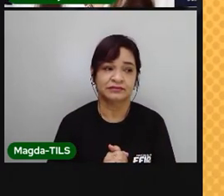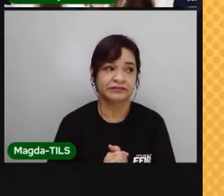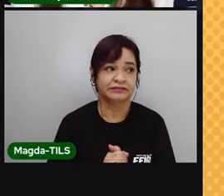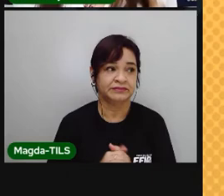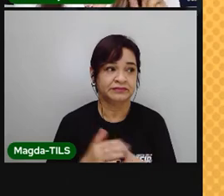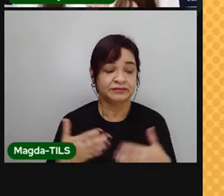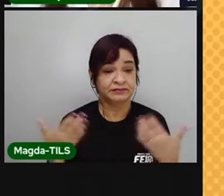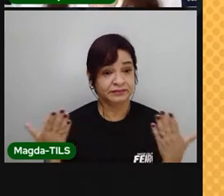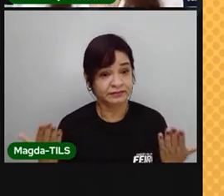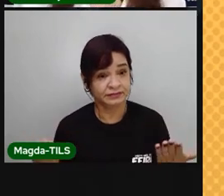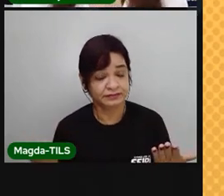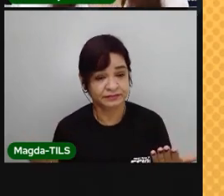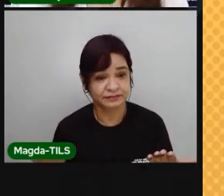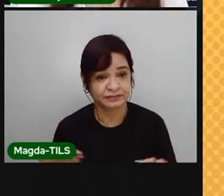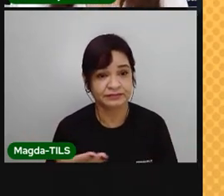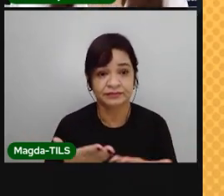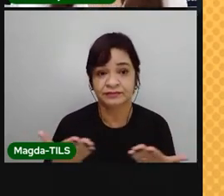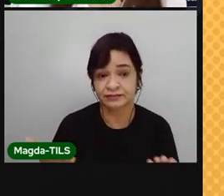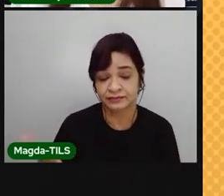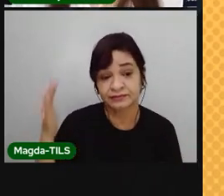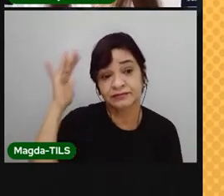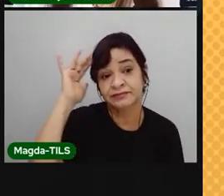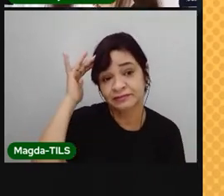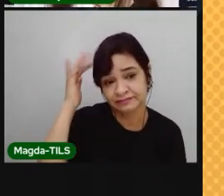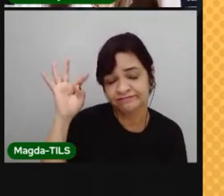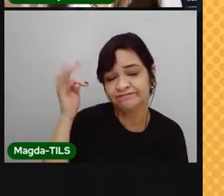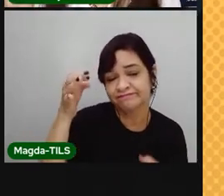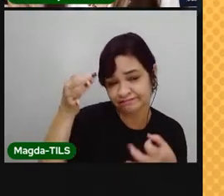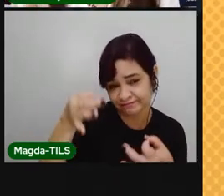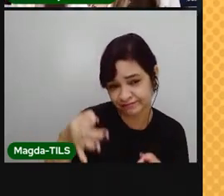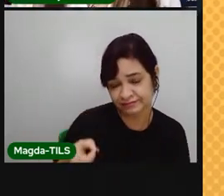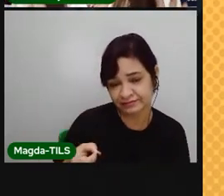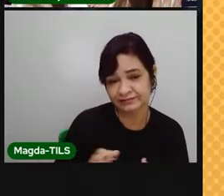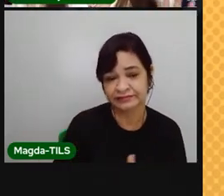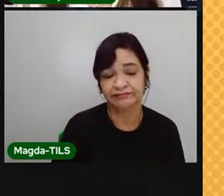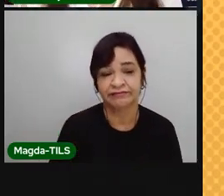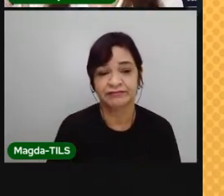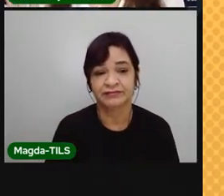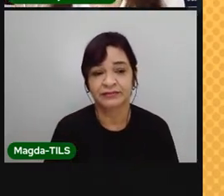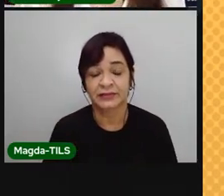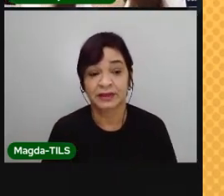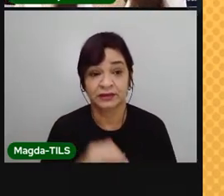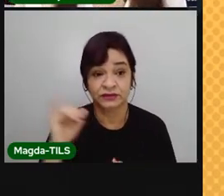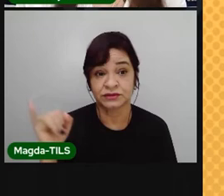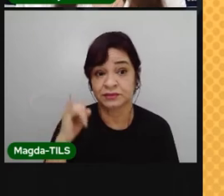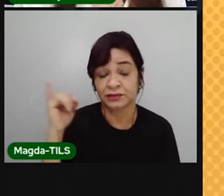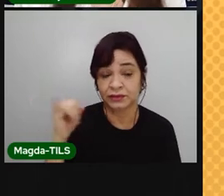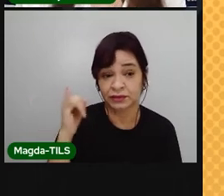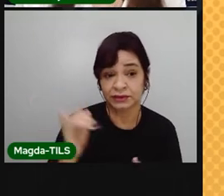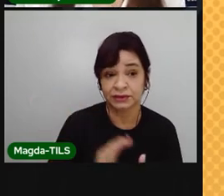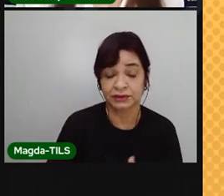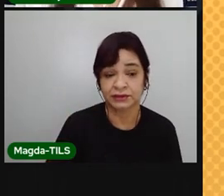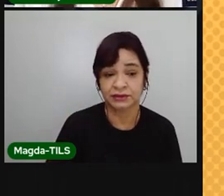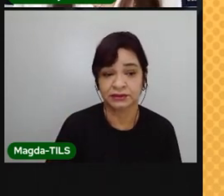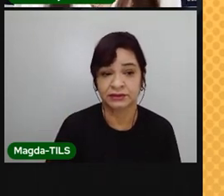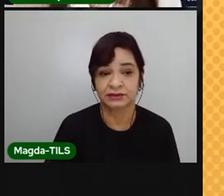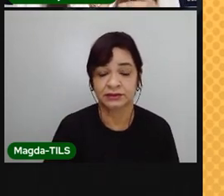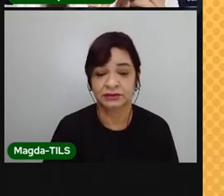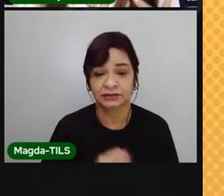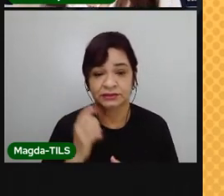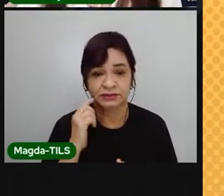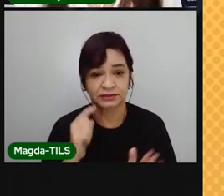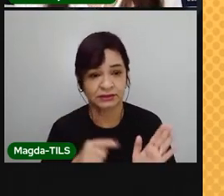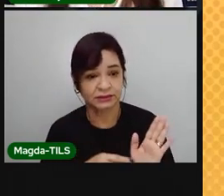Então, gente, espero que vocês tenham entendido tudo direitinho, tá? Eu acho importante que a gente ressalte essa última parte aí. A gente